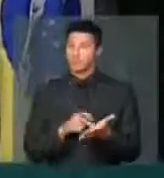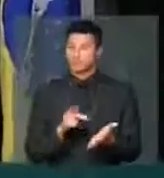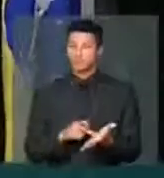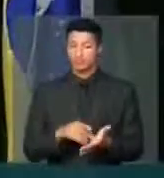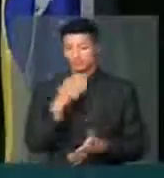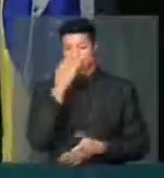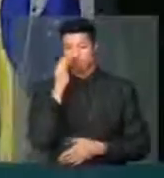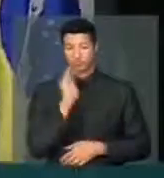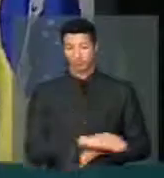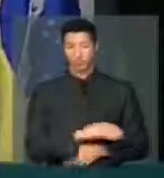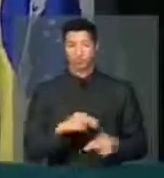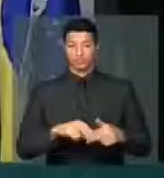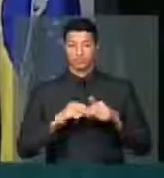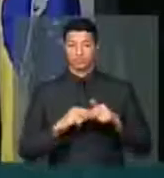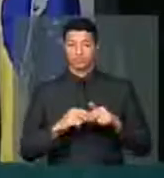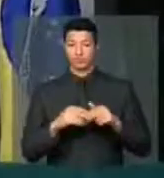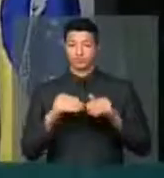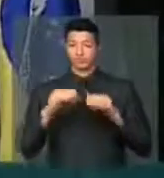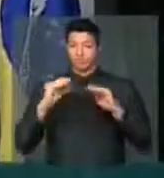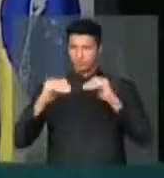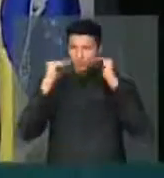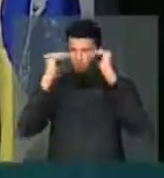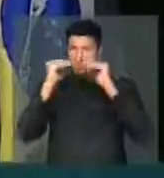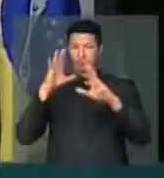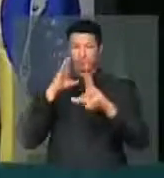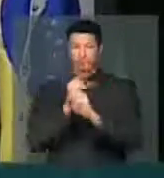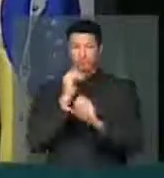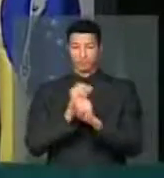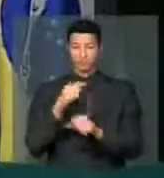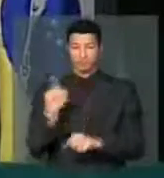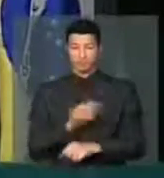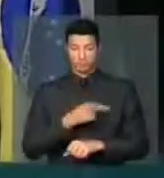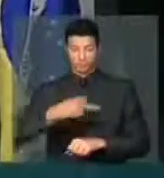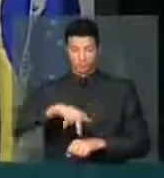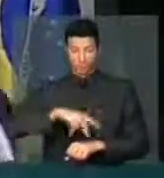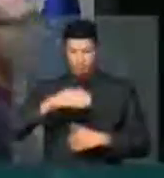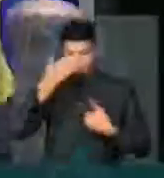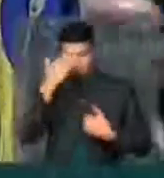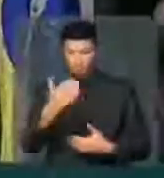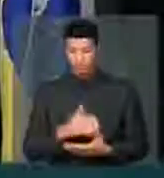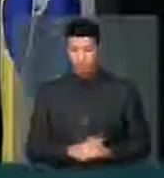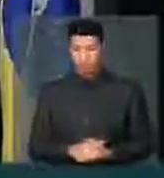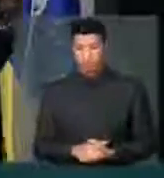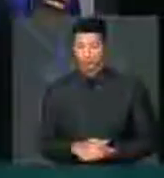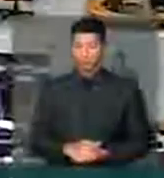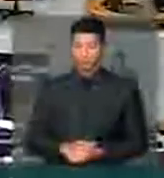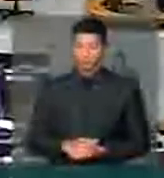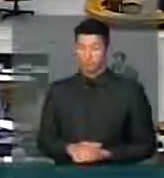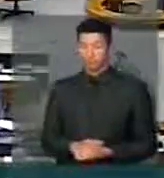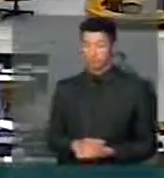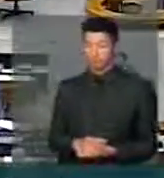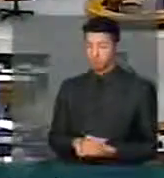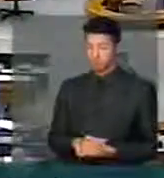rejeitada pela Corte Maior de Contas do nosso país. Muito obrigado. Deputado Afonso Mota, pelo PDT.